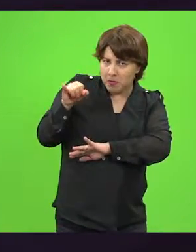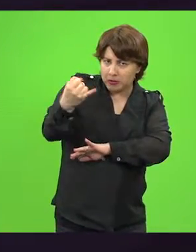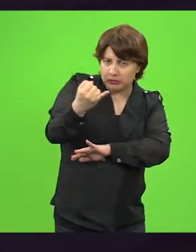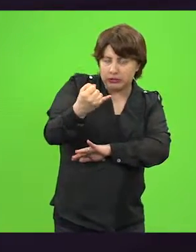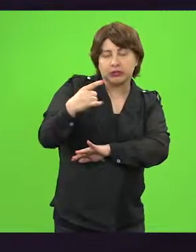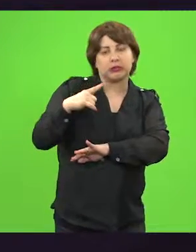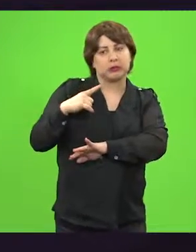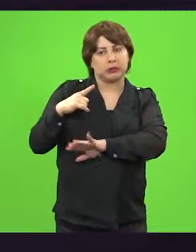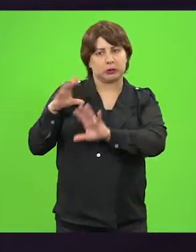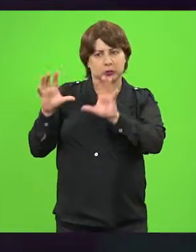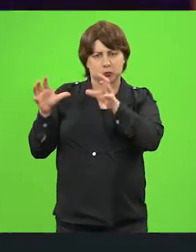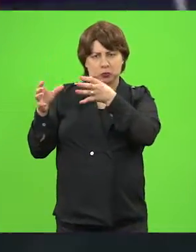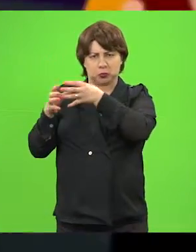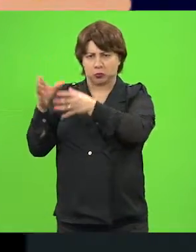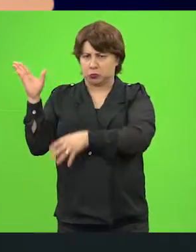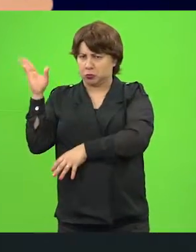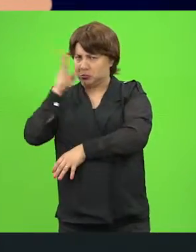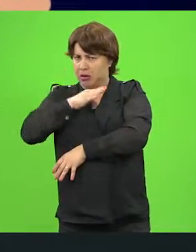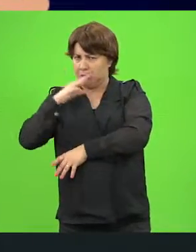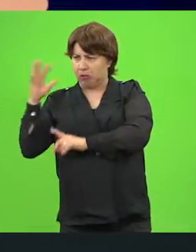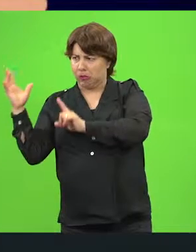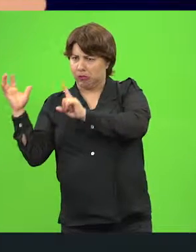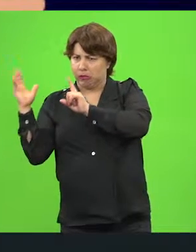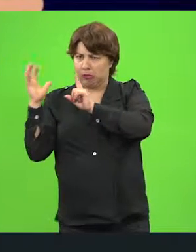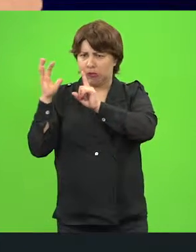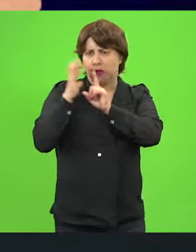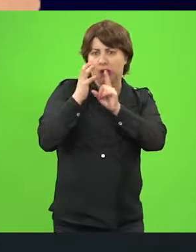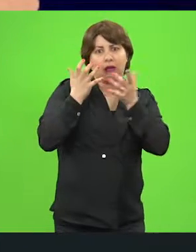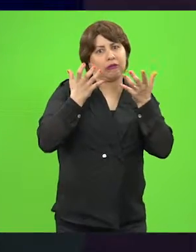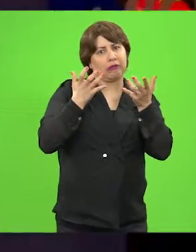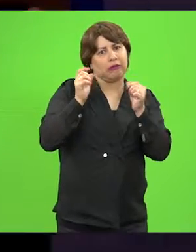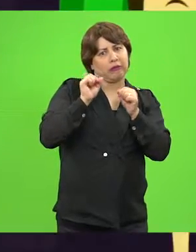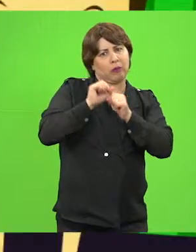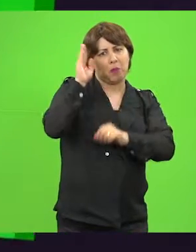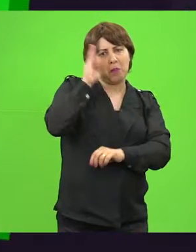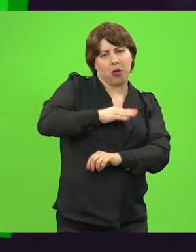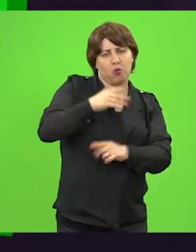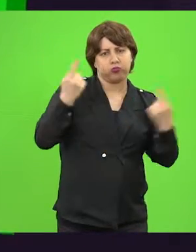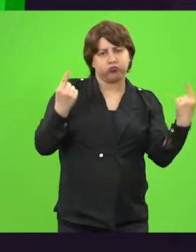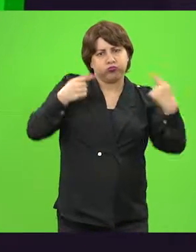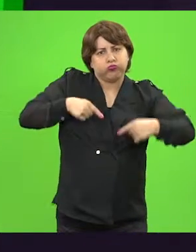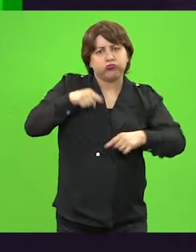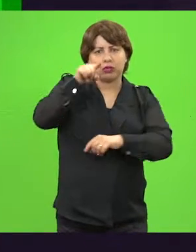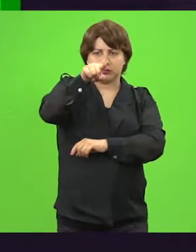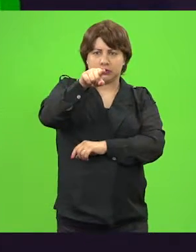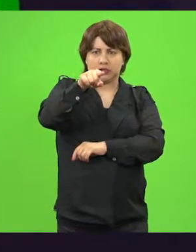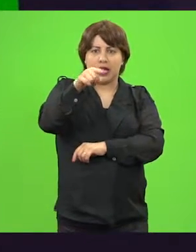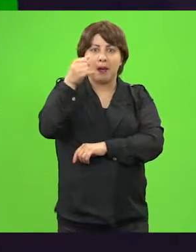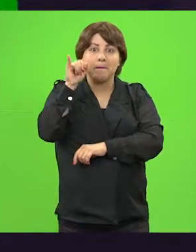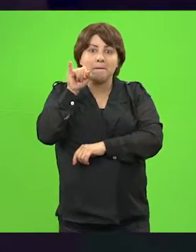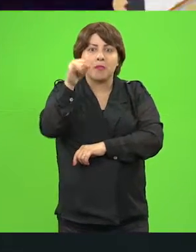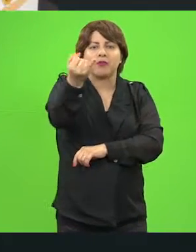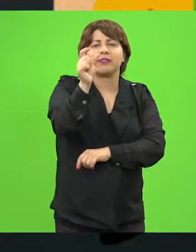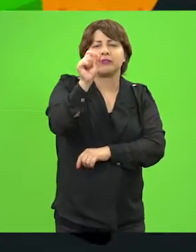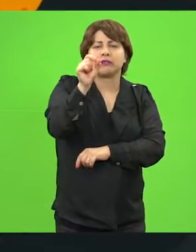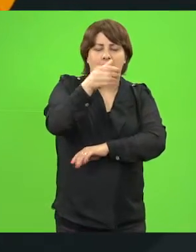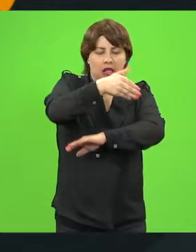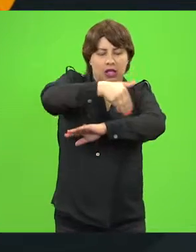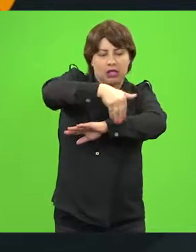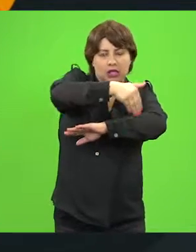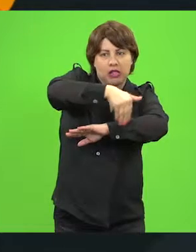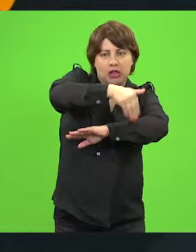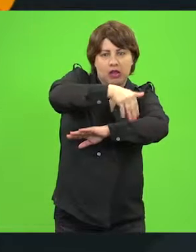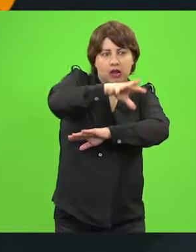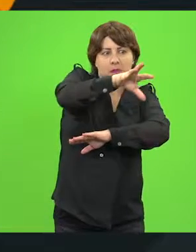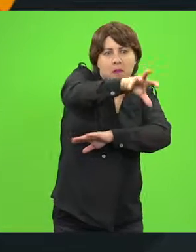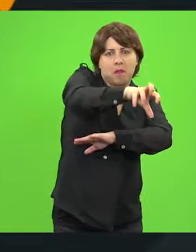bloco do time do ataque está cheio de gente que só quer fazer o mal. Eles aproveitam que as ruas estão cheias e tiram as